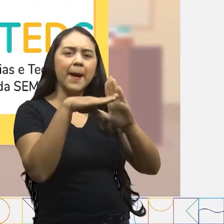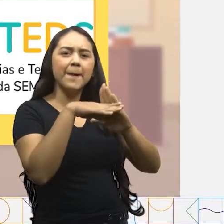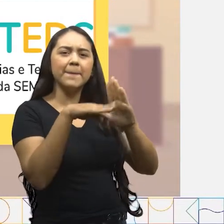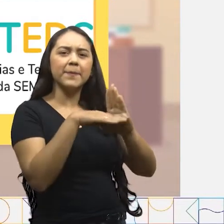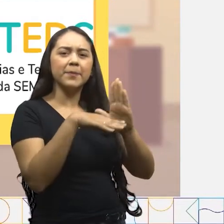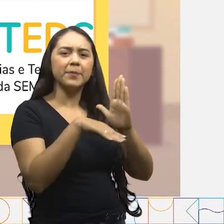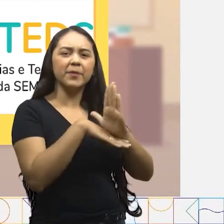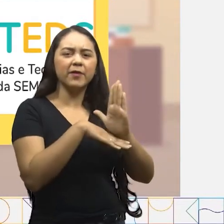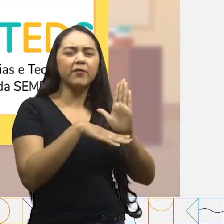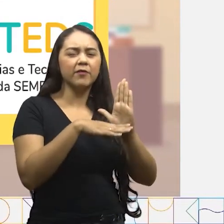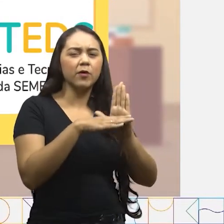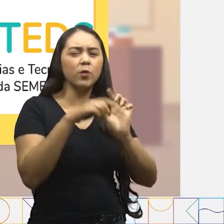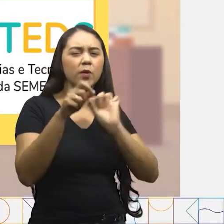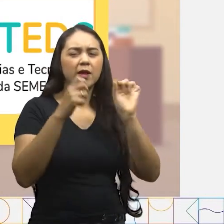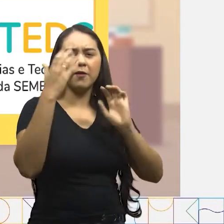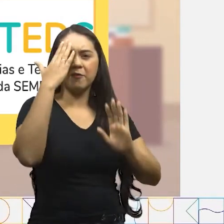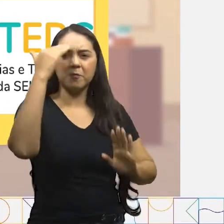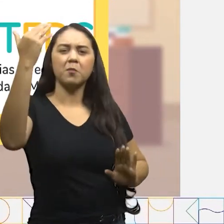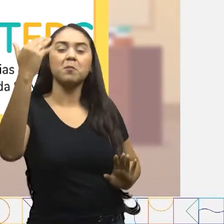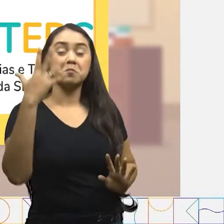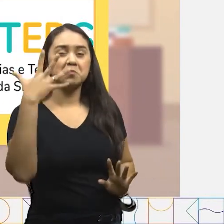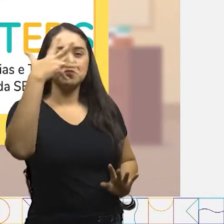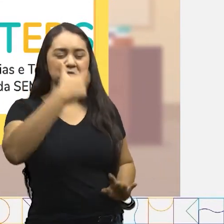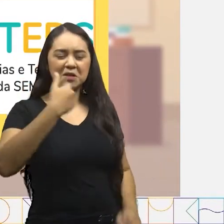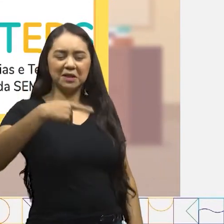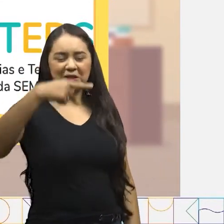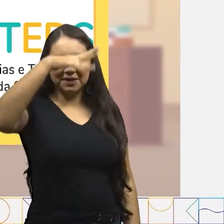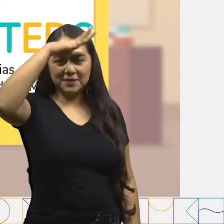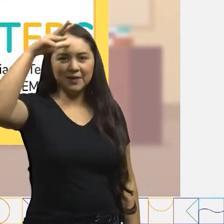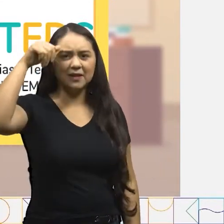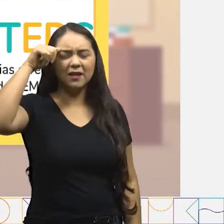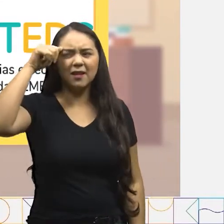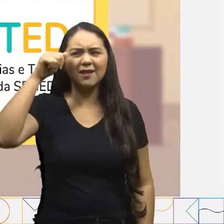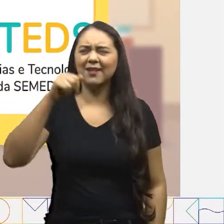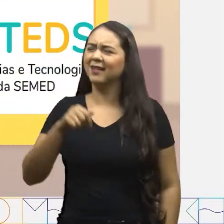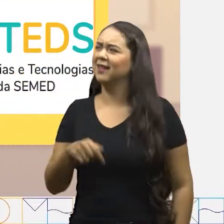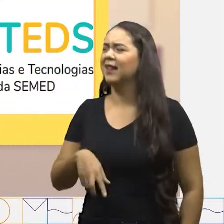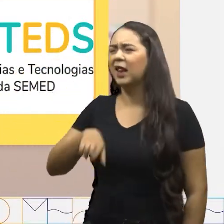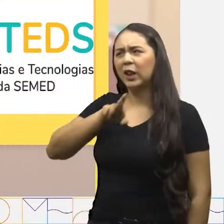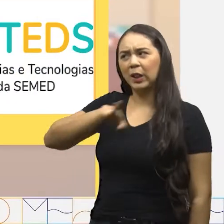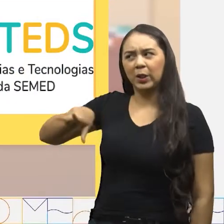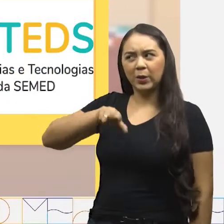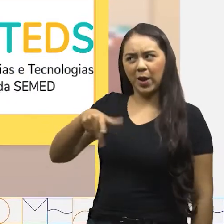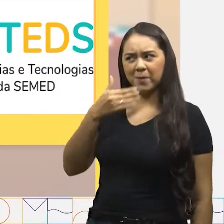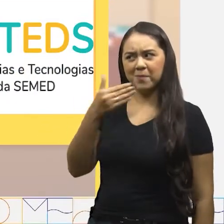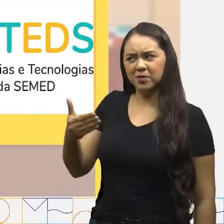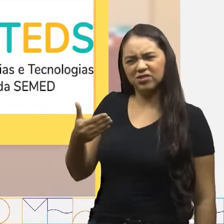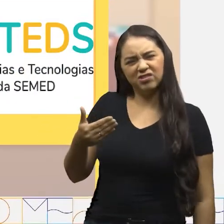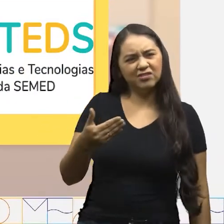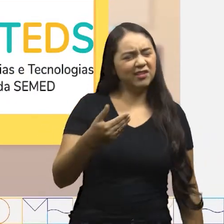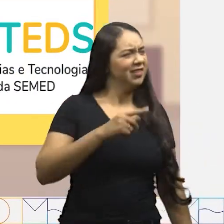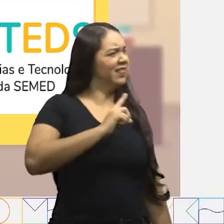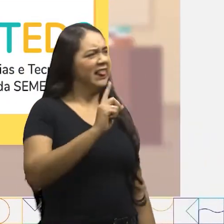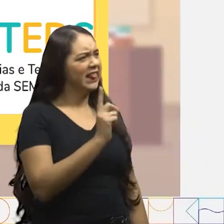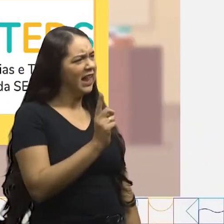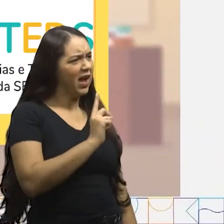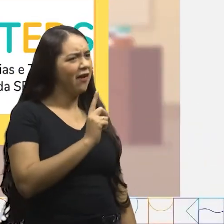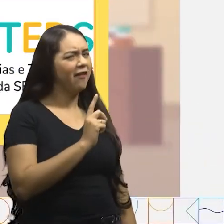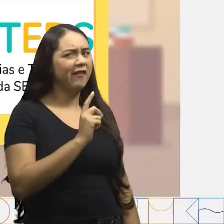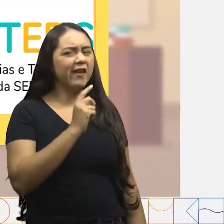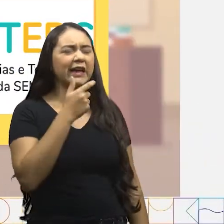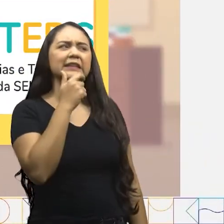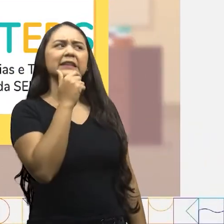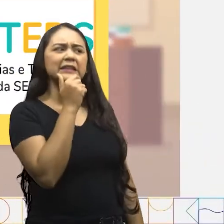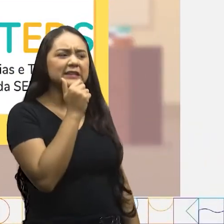de celebridades de pessoas muito bonitas de Manaus. Ah, João, não foi isso que eu pedi? Ah, não? Não!